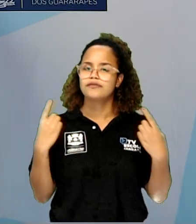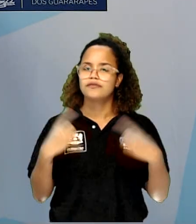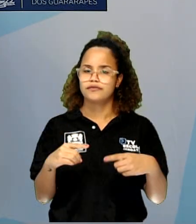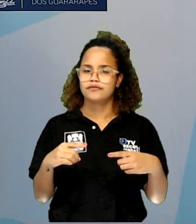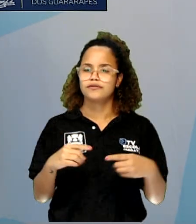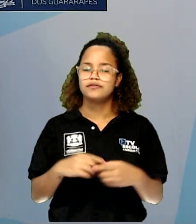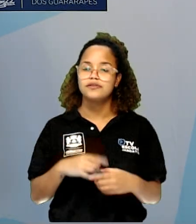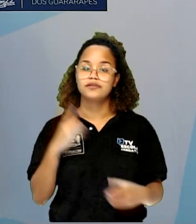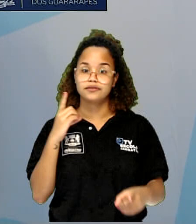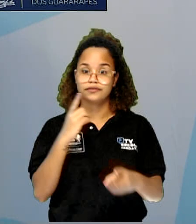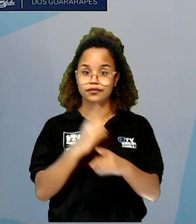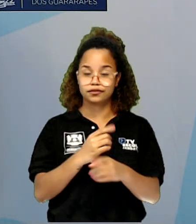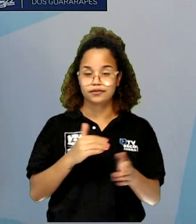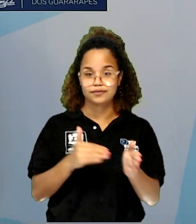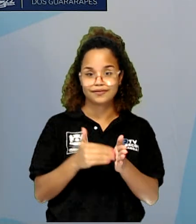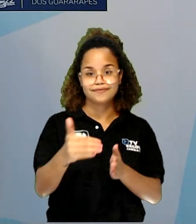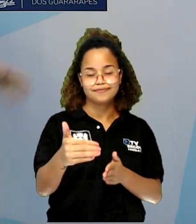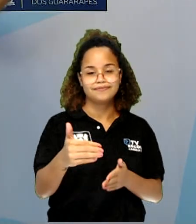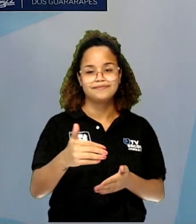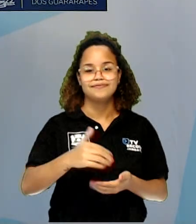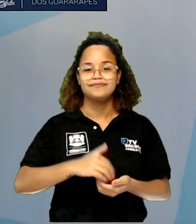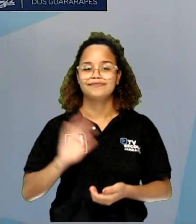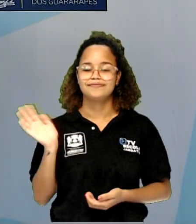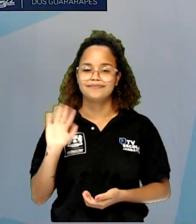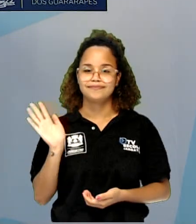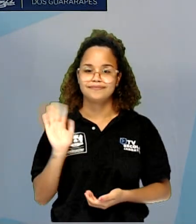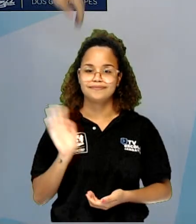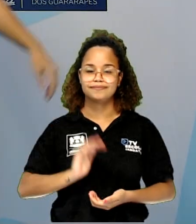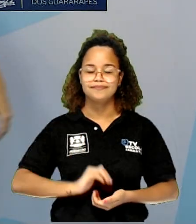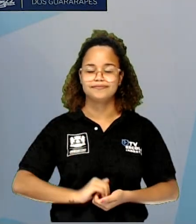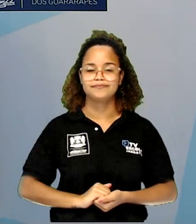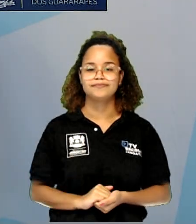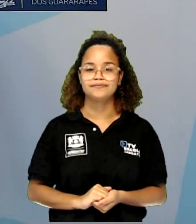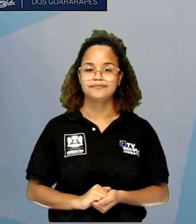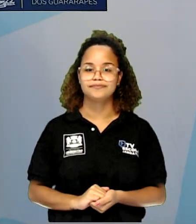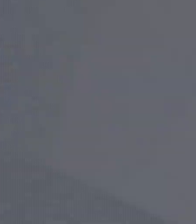e a gente se encontra na próxima aula. Tchau, tchau, pessoal!